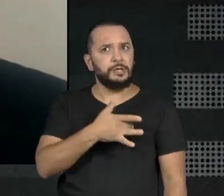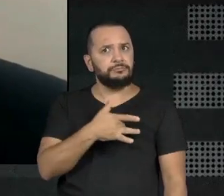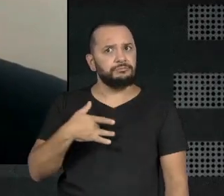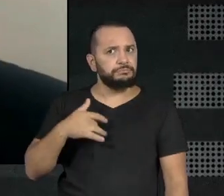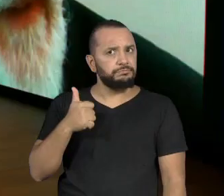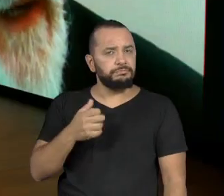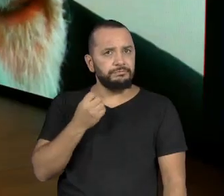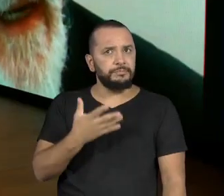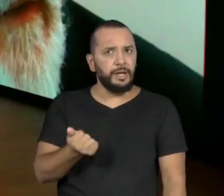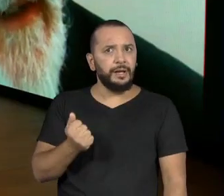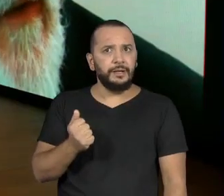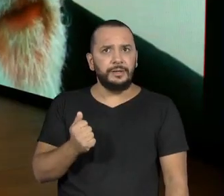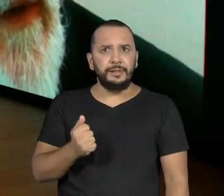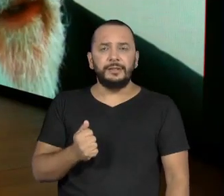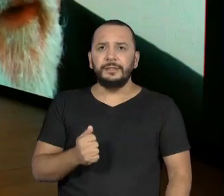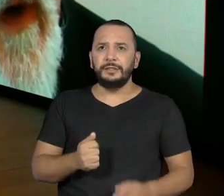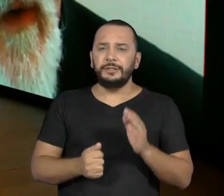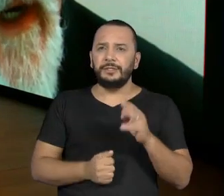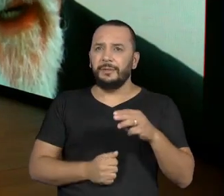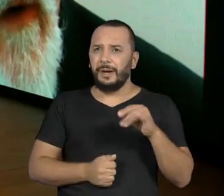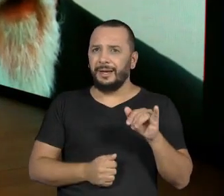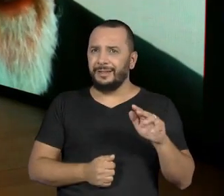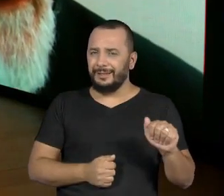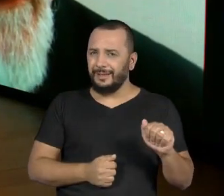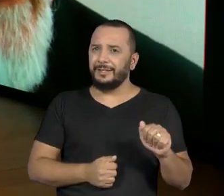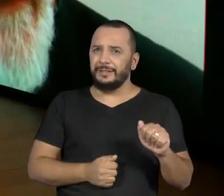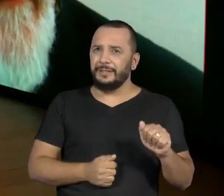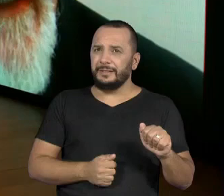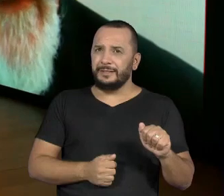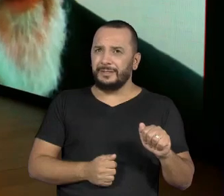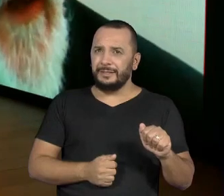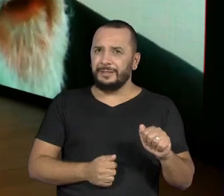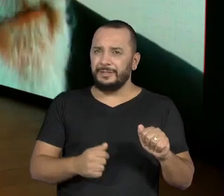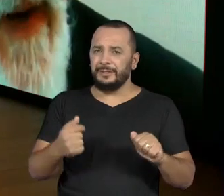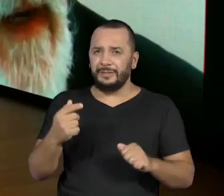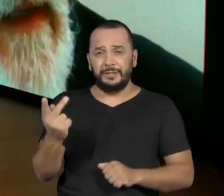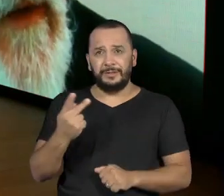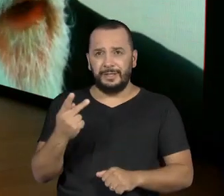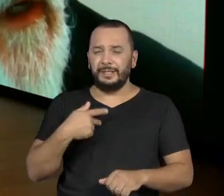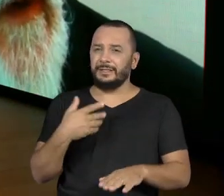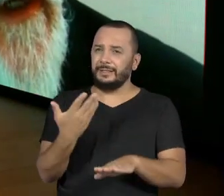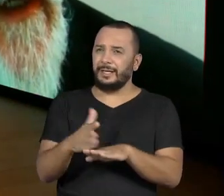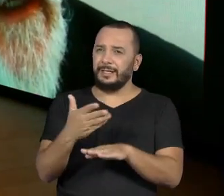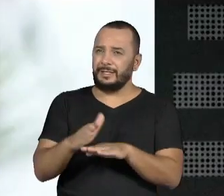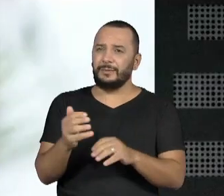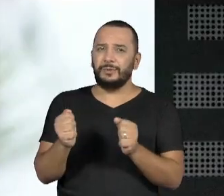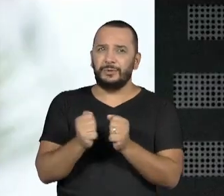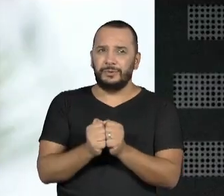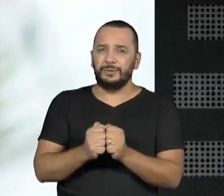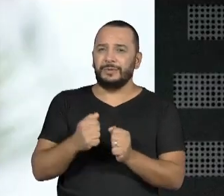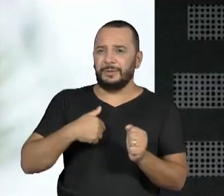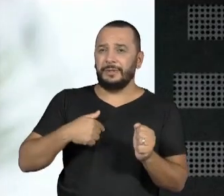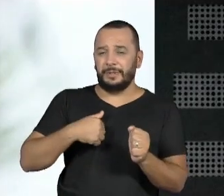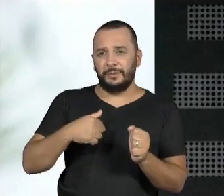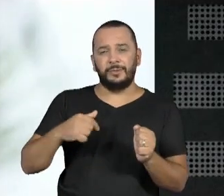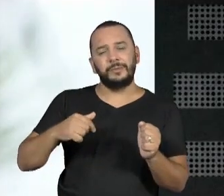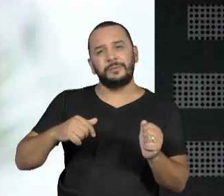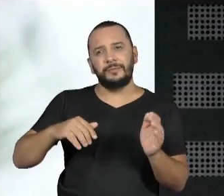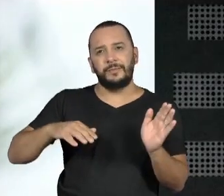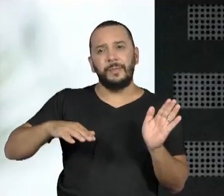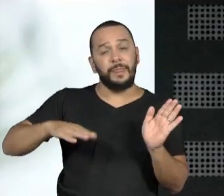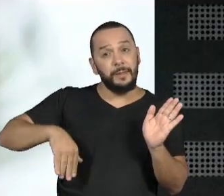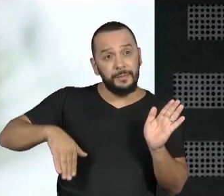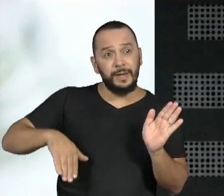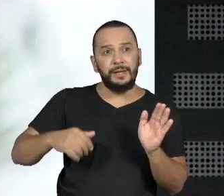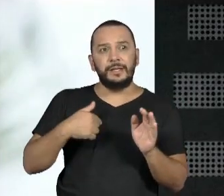Mária, que a dá. A Mária, sabe o ela fazia comigo? Com o elenco? Às eu estava na praia, no Rio, eu, Sonia Braga, Ivone Oscar.